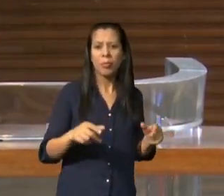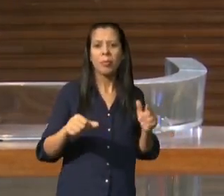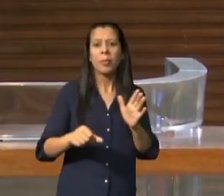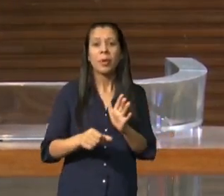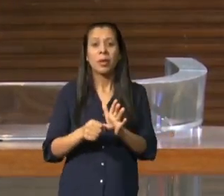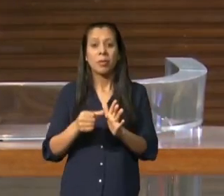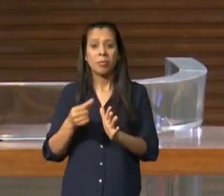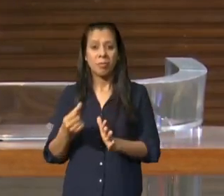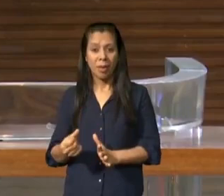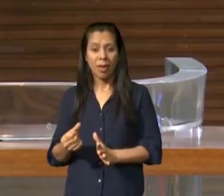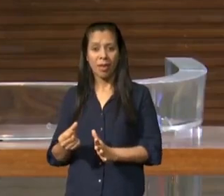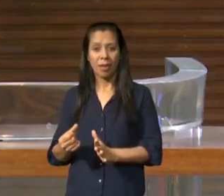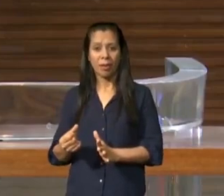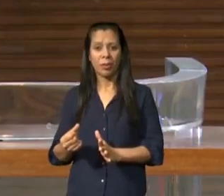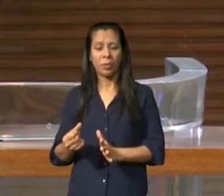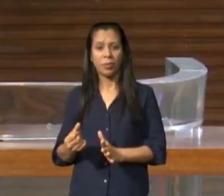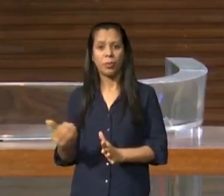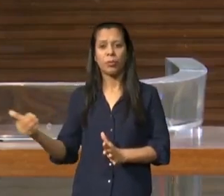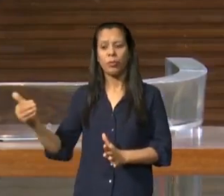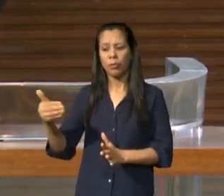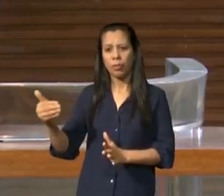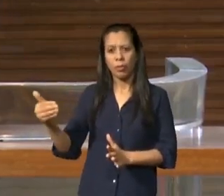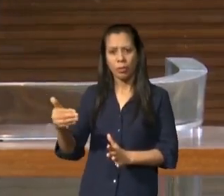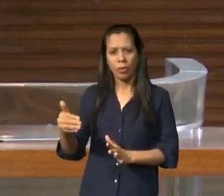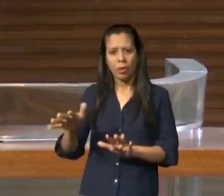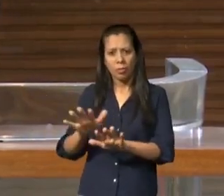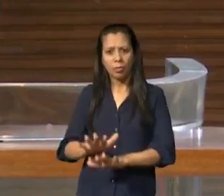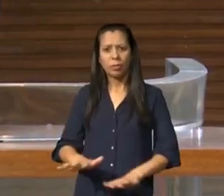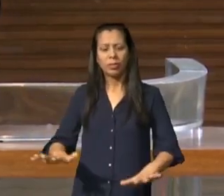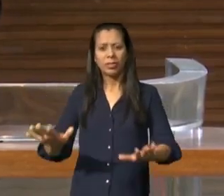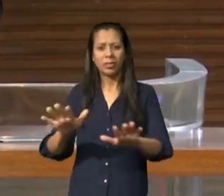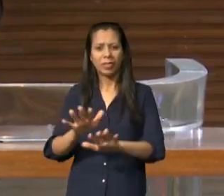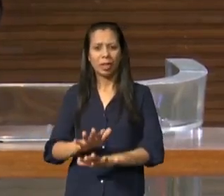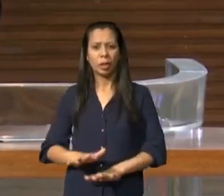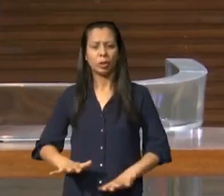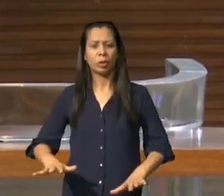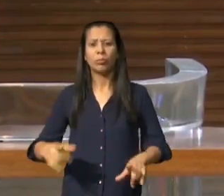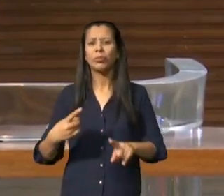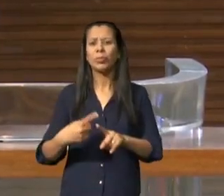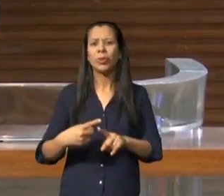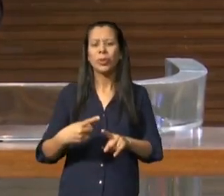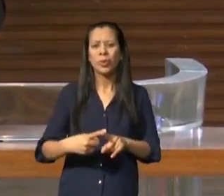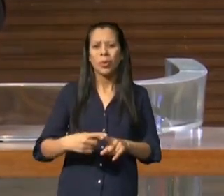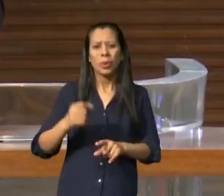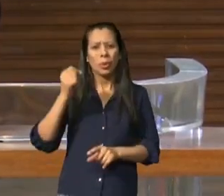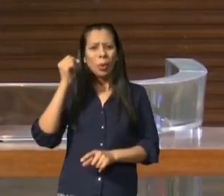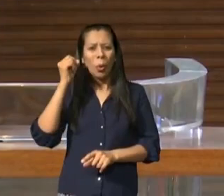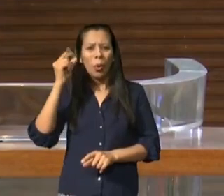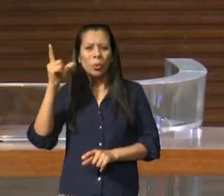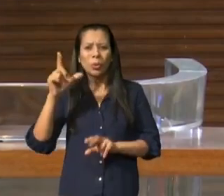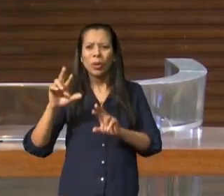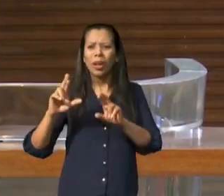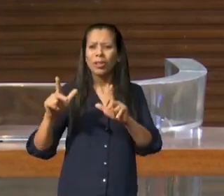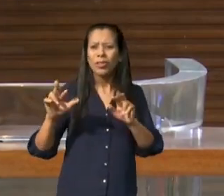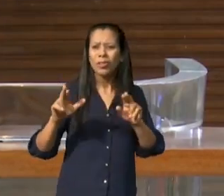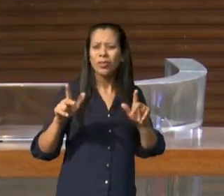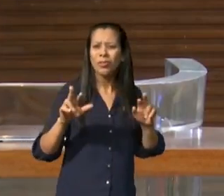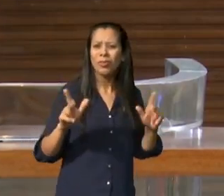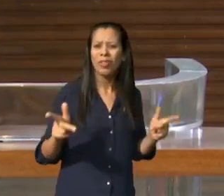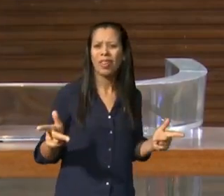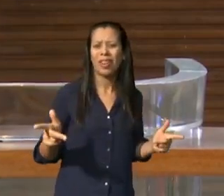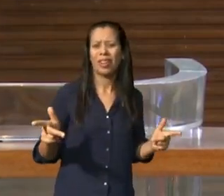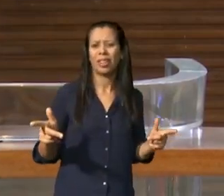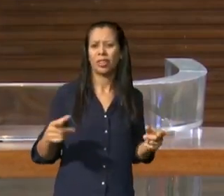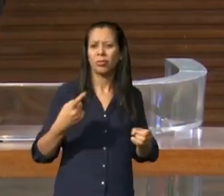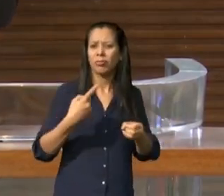trazia na sua marca uma metrópole com muitas culturas, com muitos desafios uma